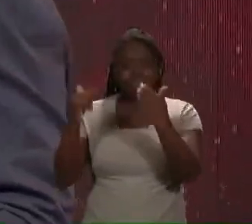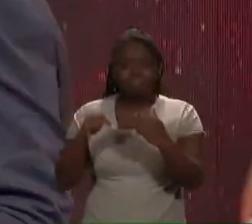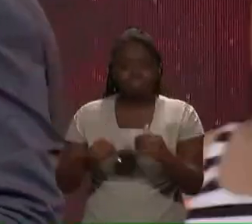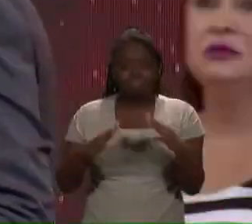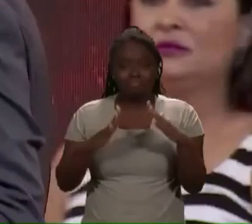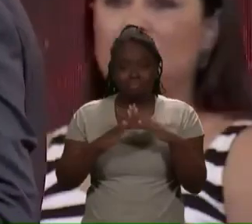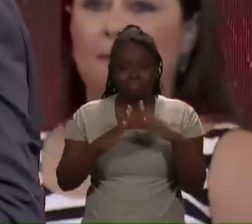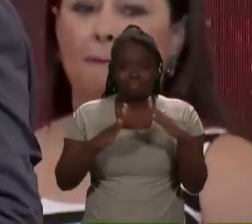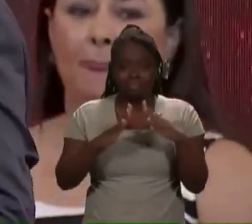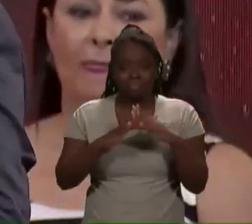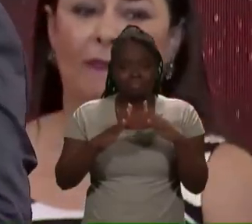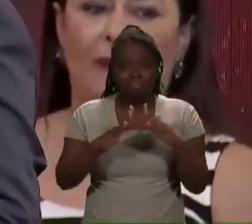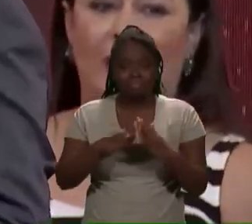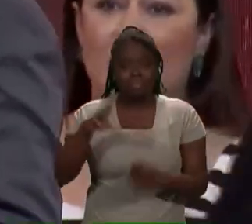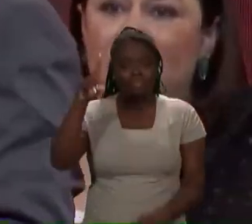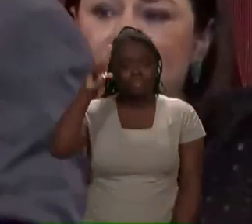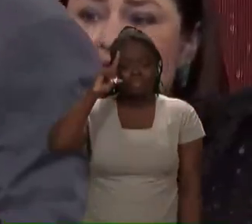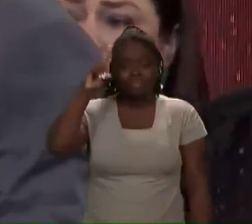Todos os dias.